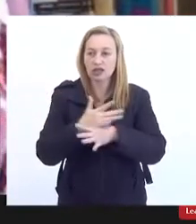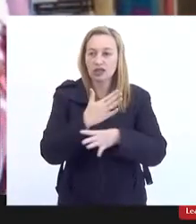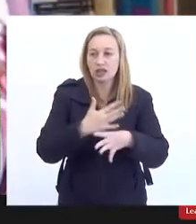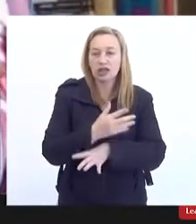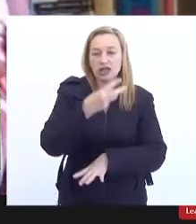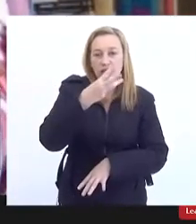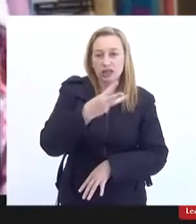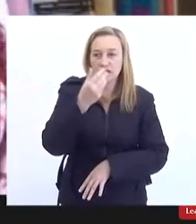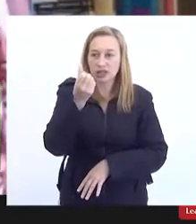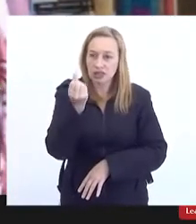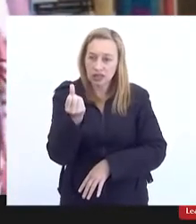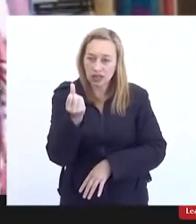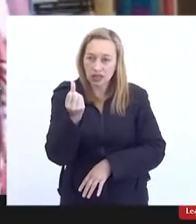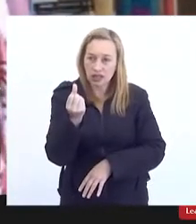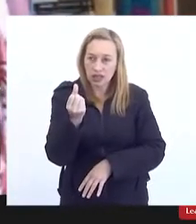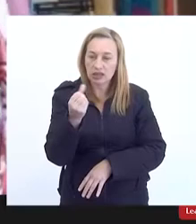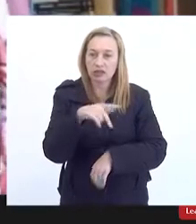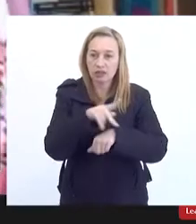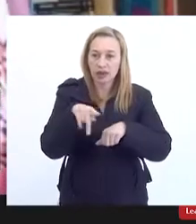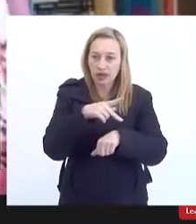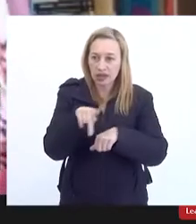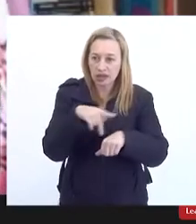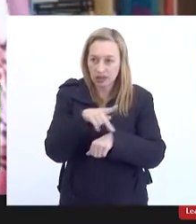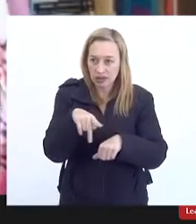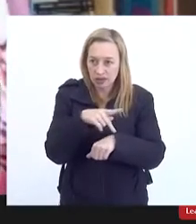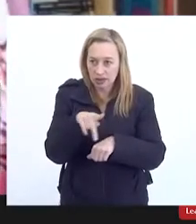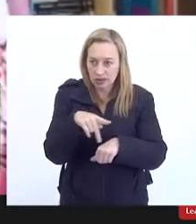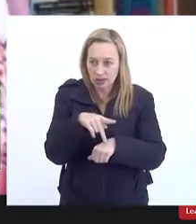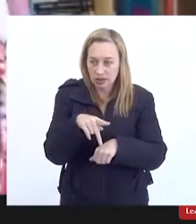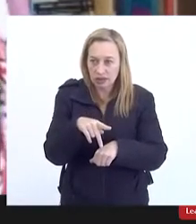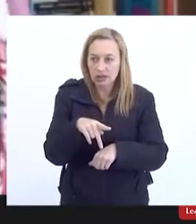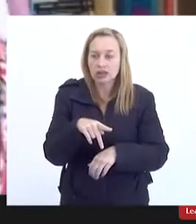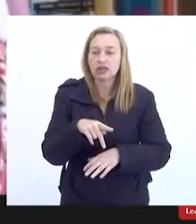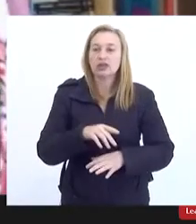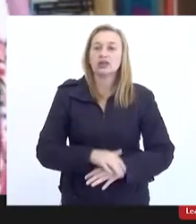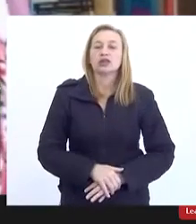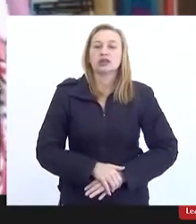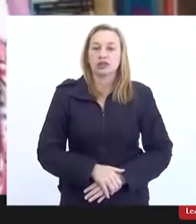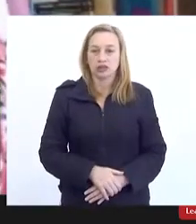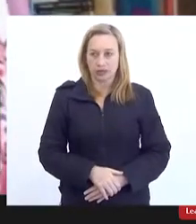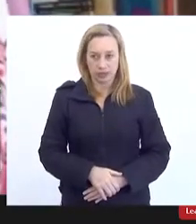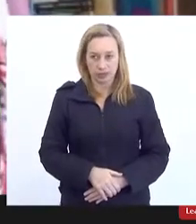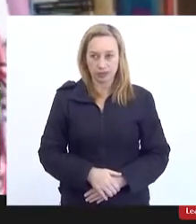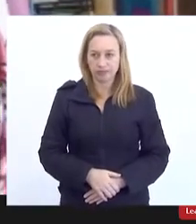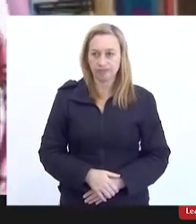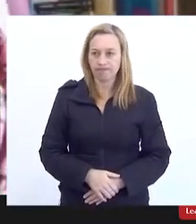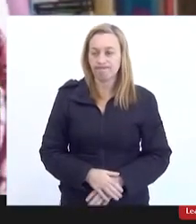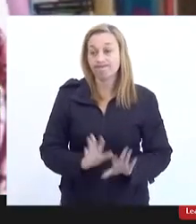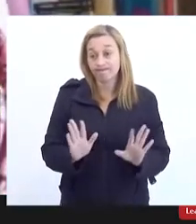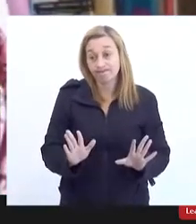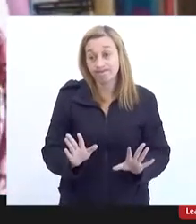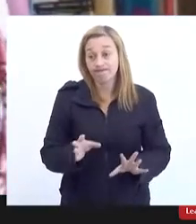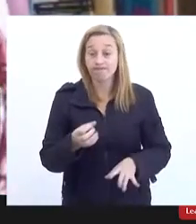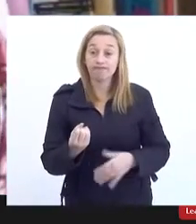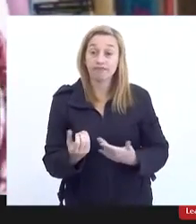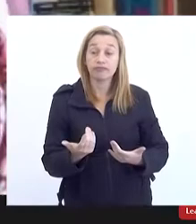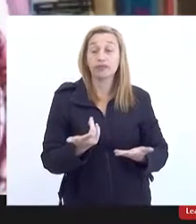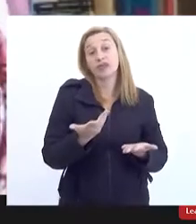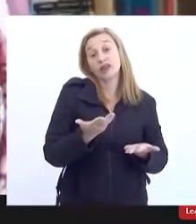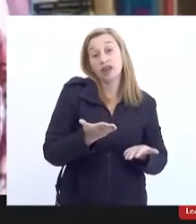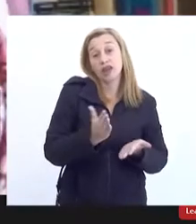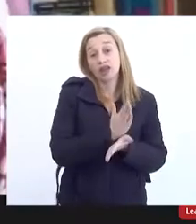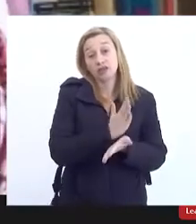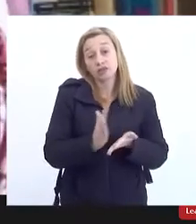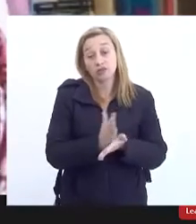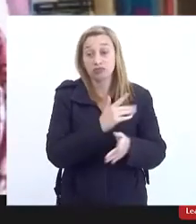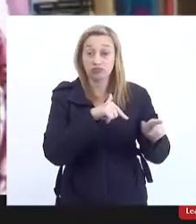reestatizaram os serviços de tratamento de água e esgoto. Então, nem sempre é um serviço que dá lucro,